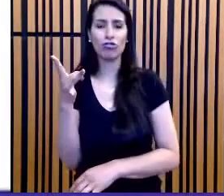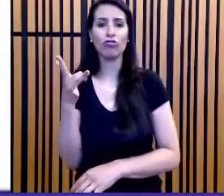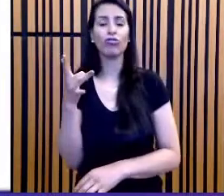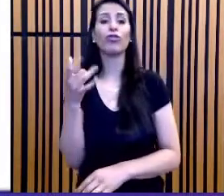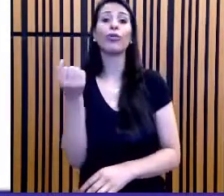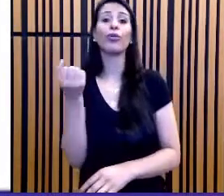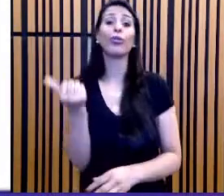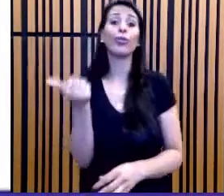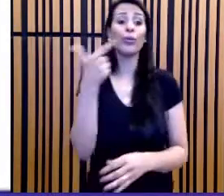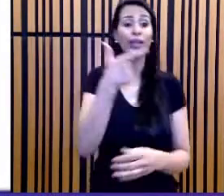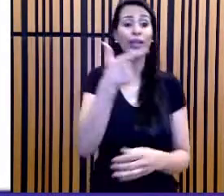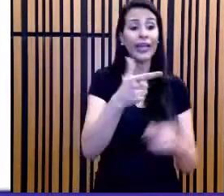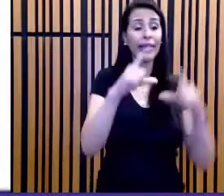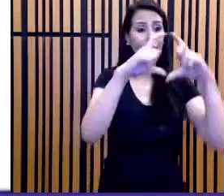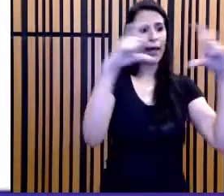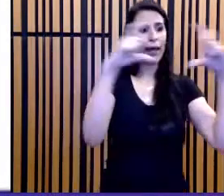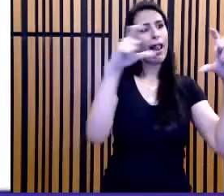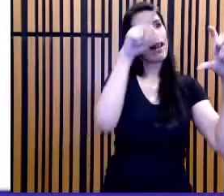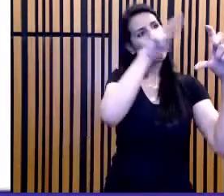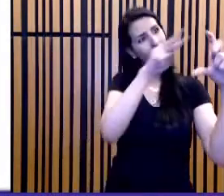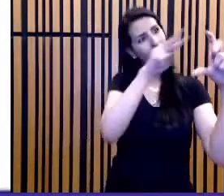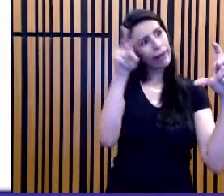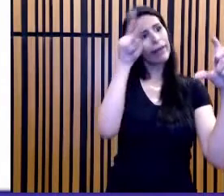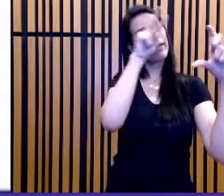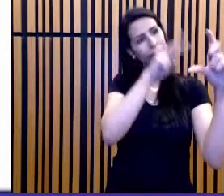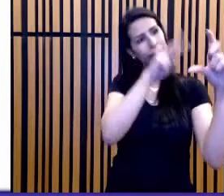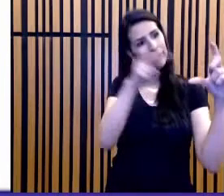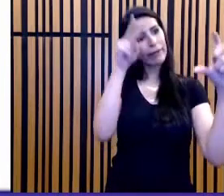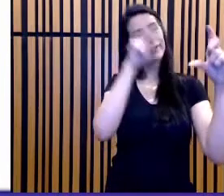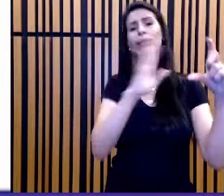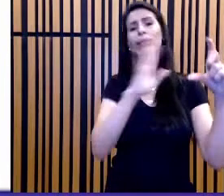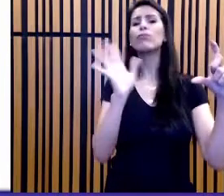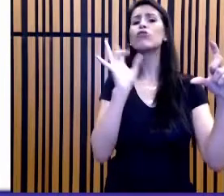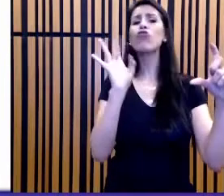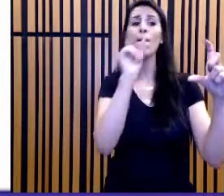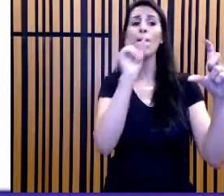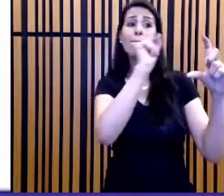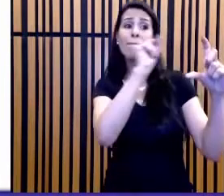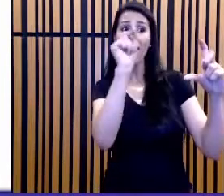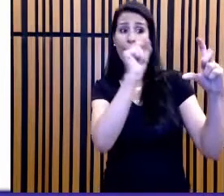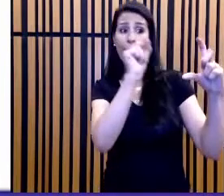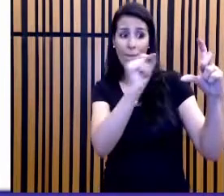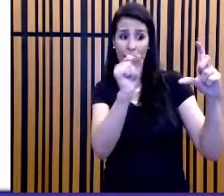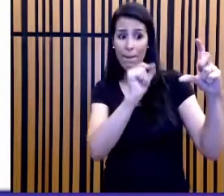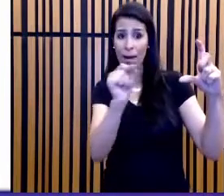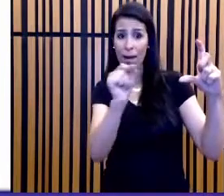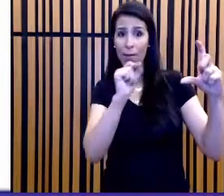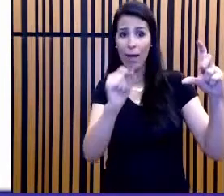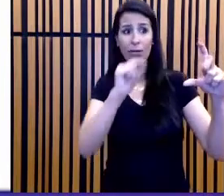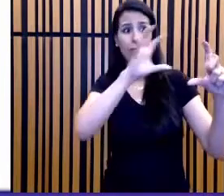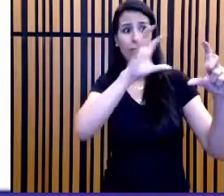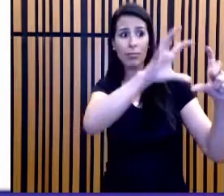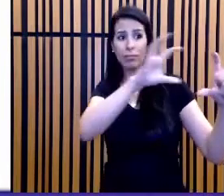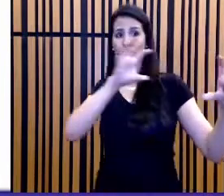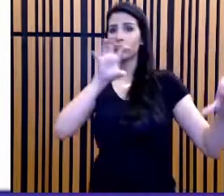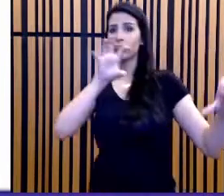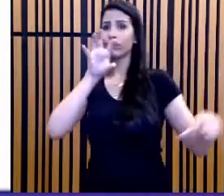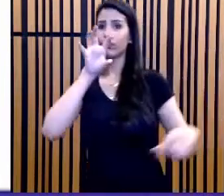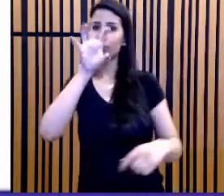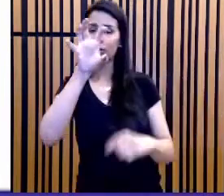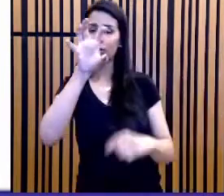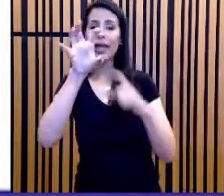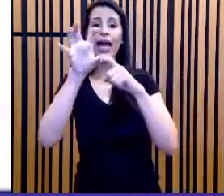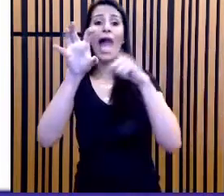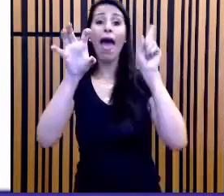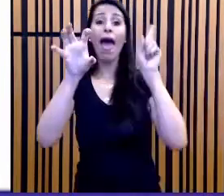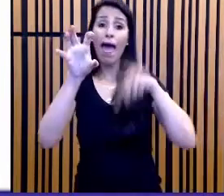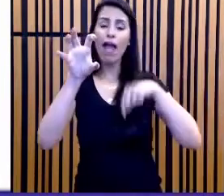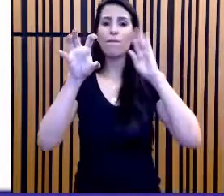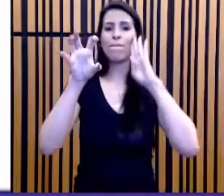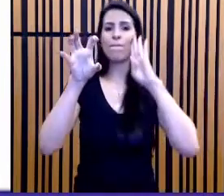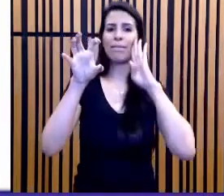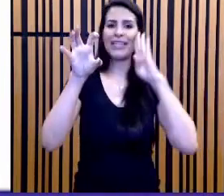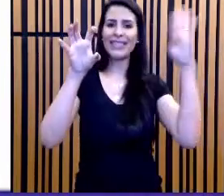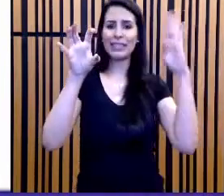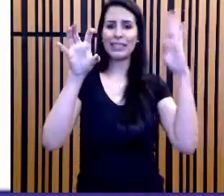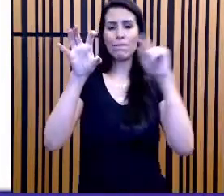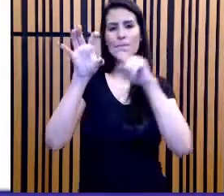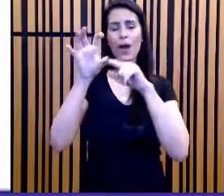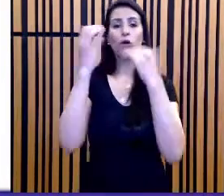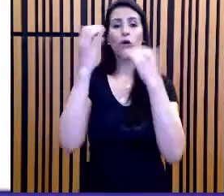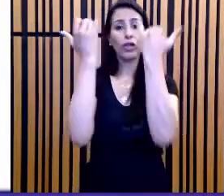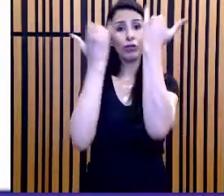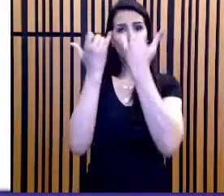enunciado. Eu nem tenho o enunciado na tela aqui agora, observa. Mas eu já identifiquei os dados relevantes, ou potencialmente relevantes,